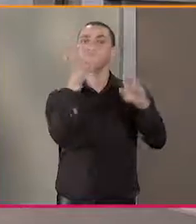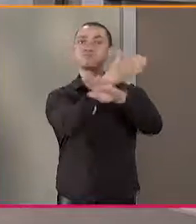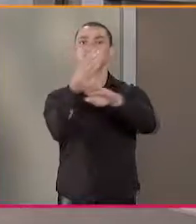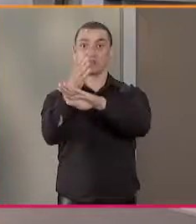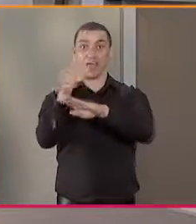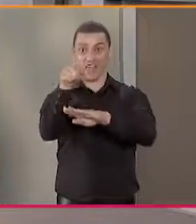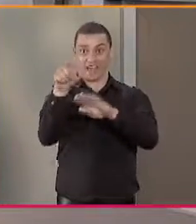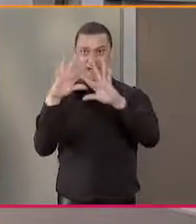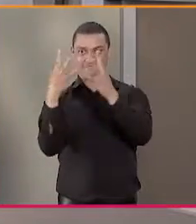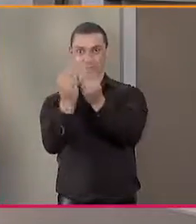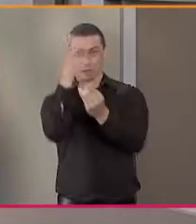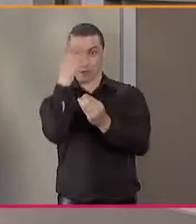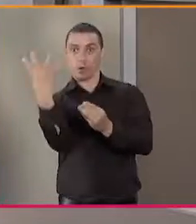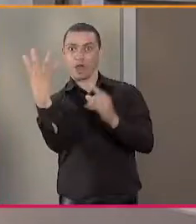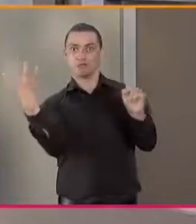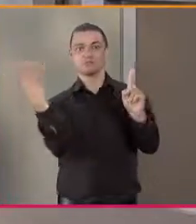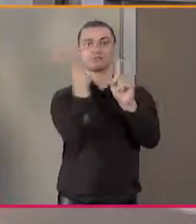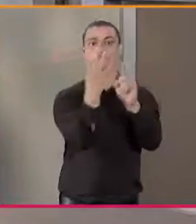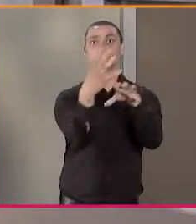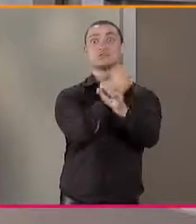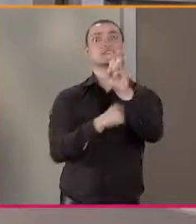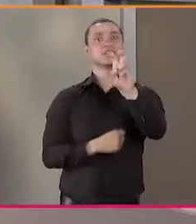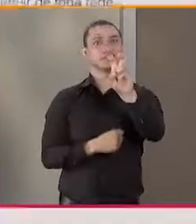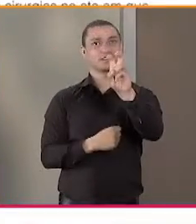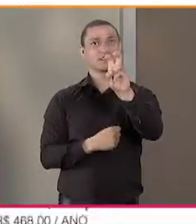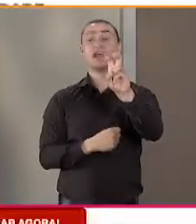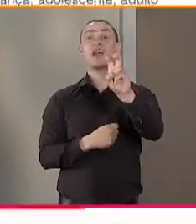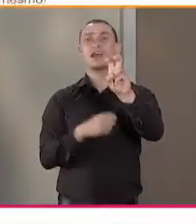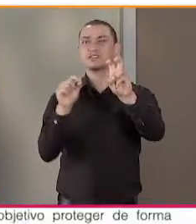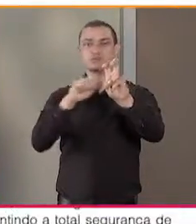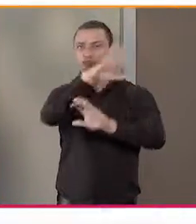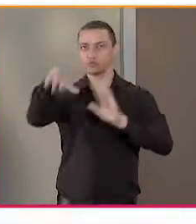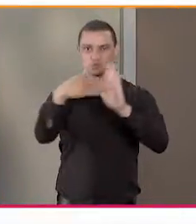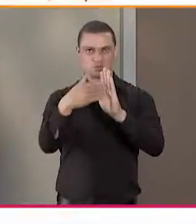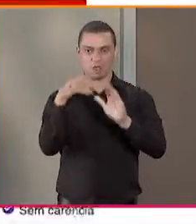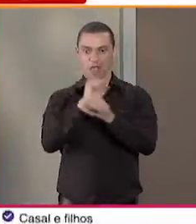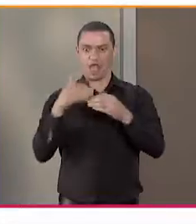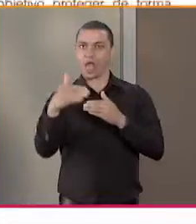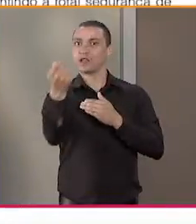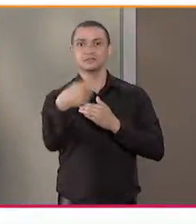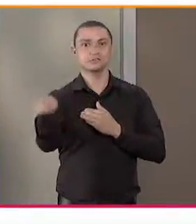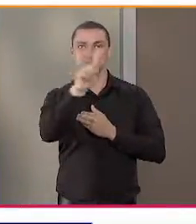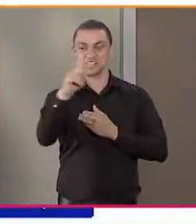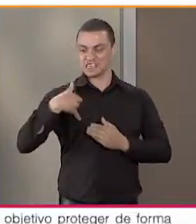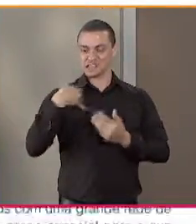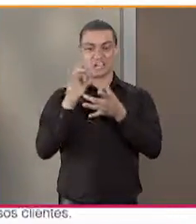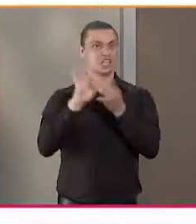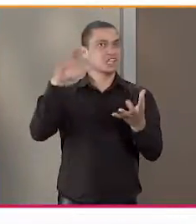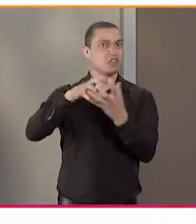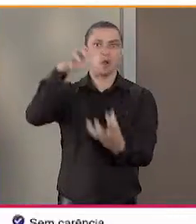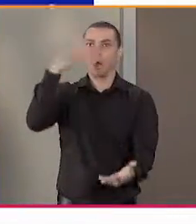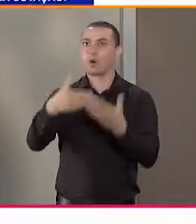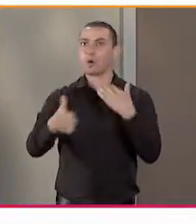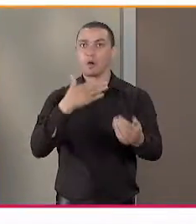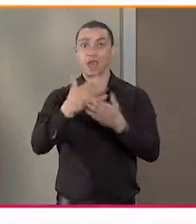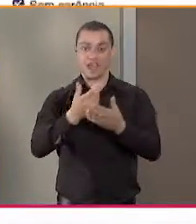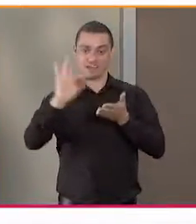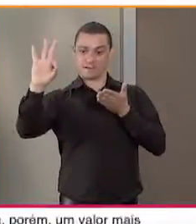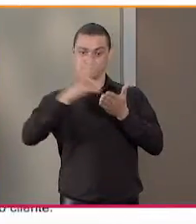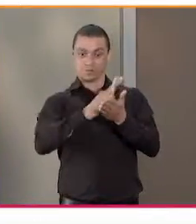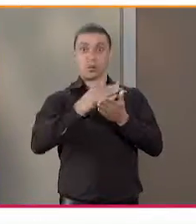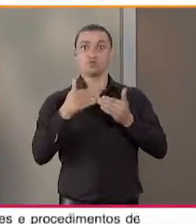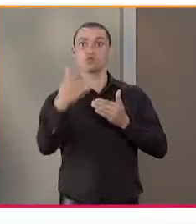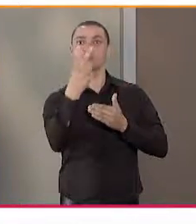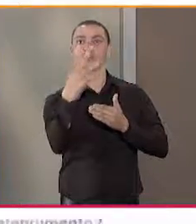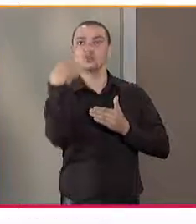você vai poder incluir mais 4 pessoas da sua família. E tudo isso sem carência, sem limite de idade e ativação